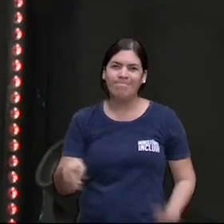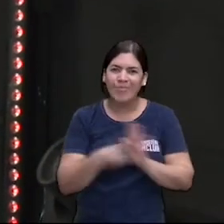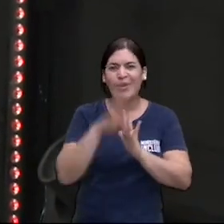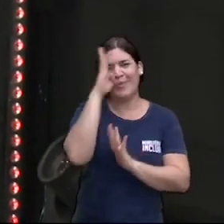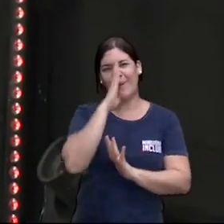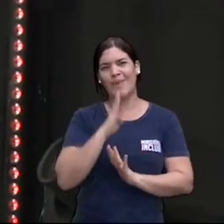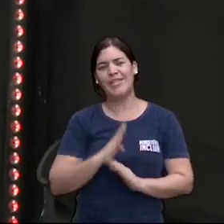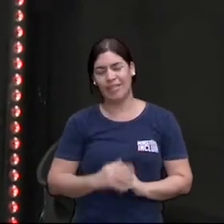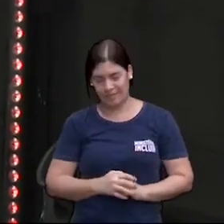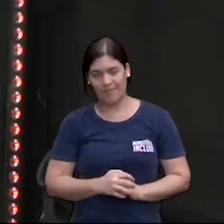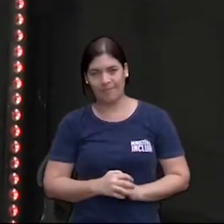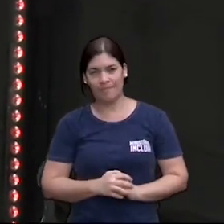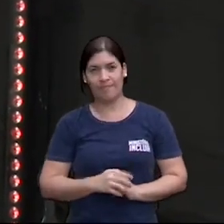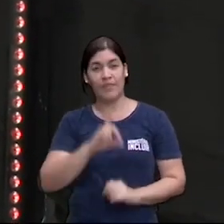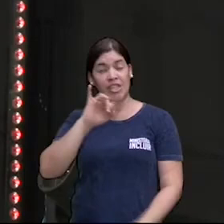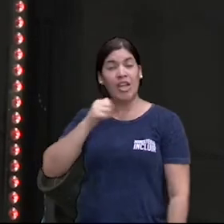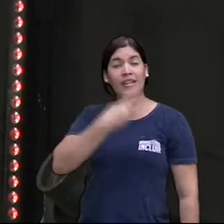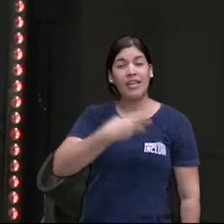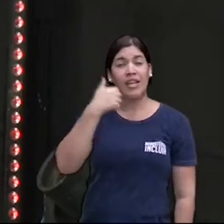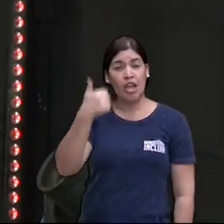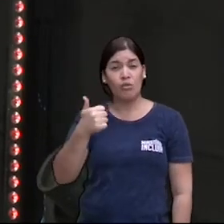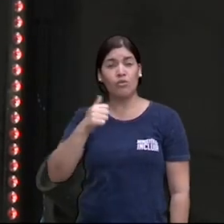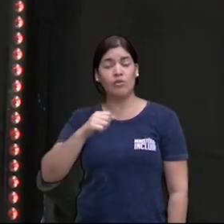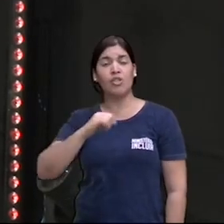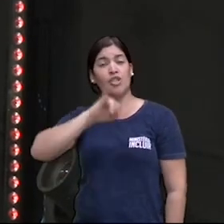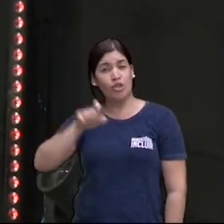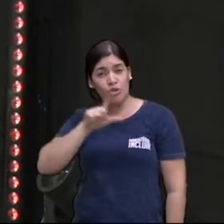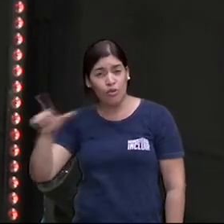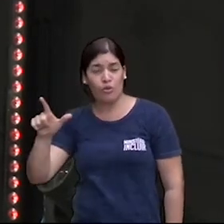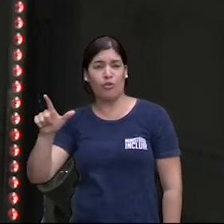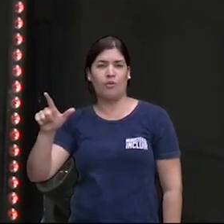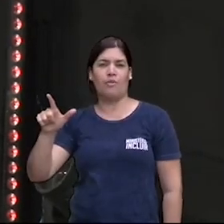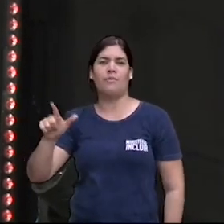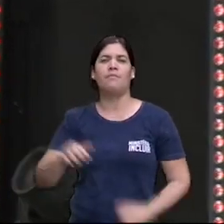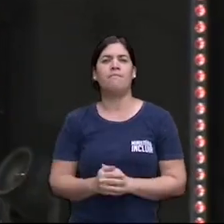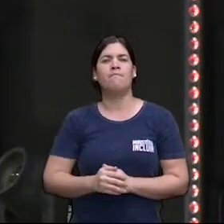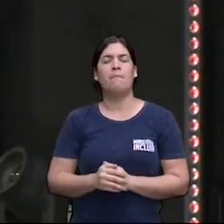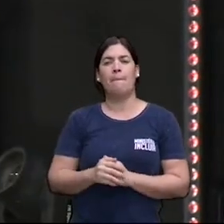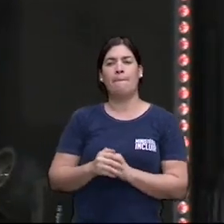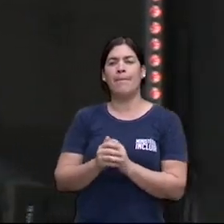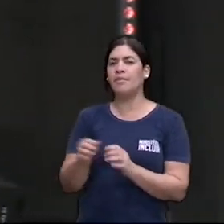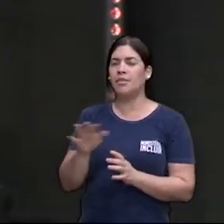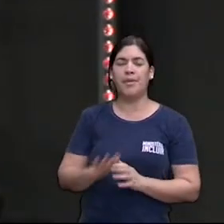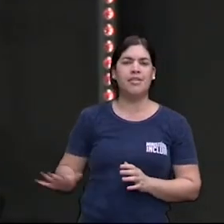em 31 de julho de 1941 no bloco 14 do campo de Alchevitz